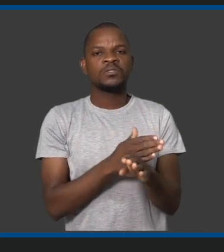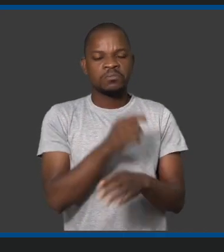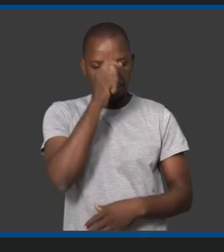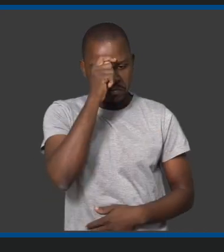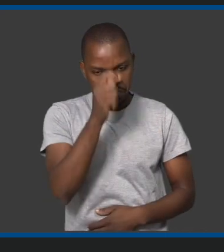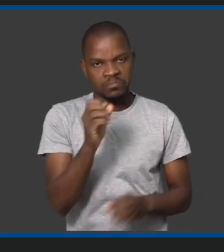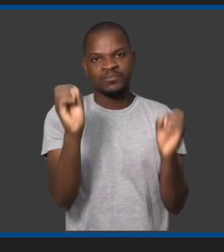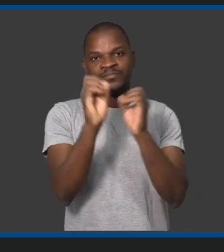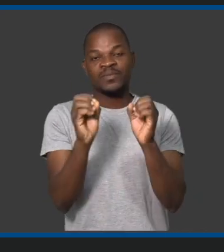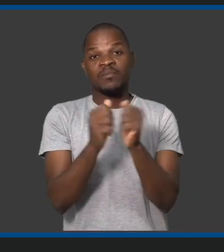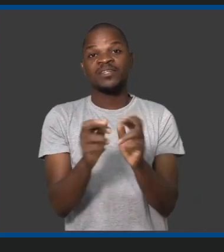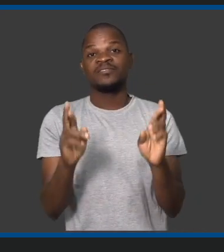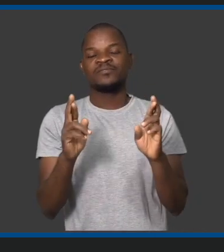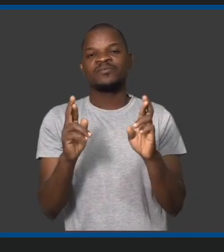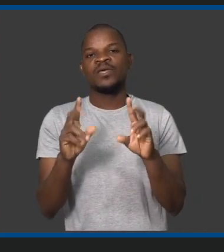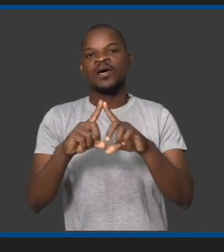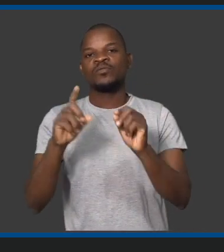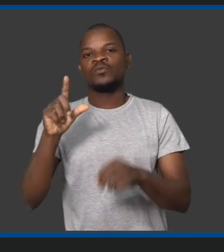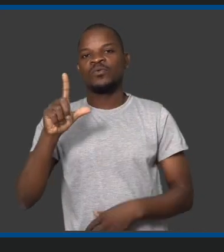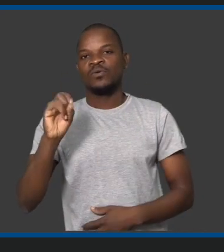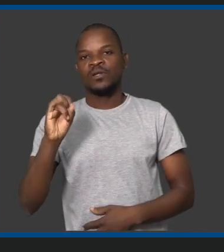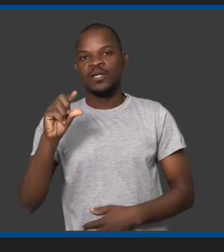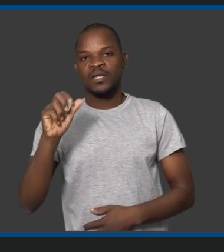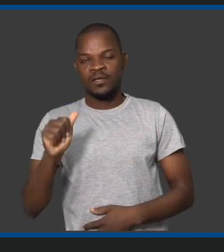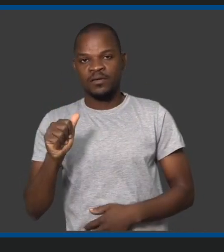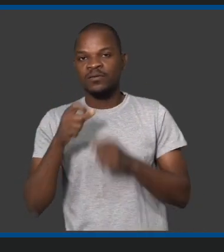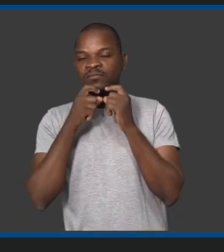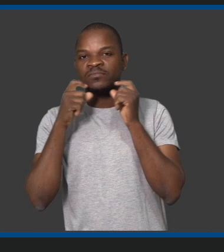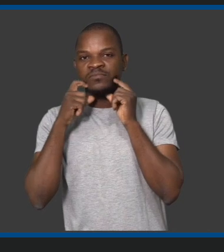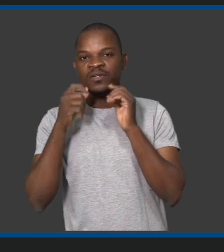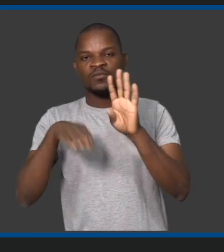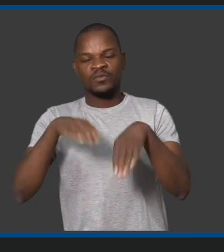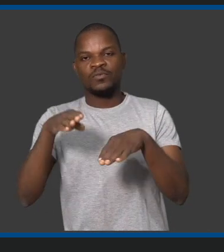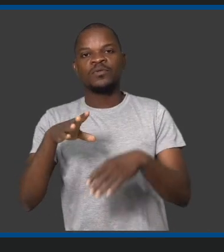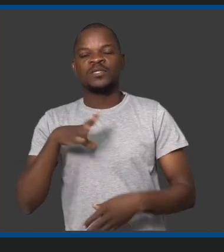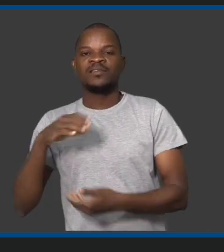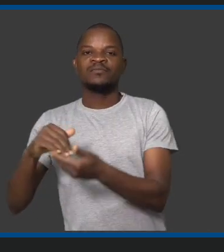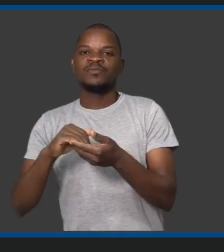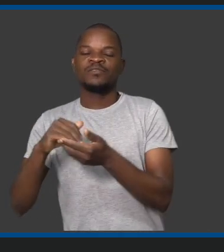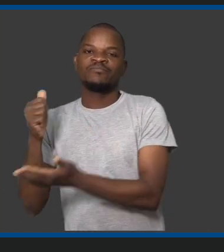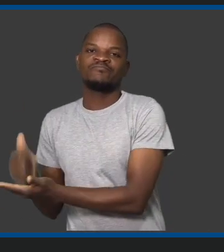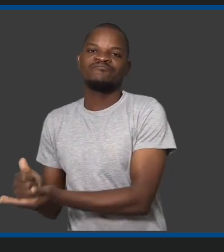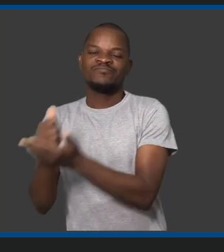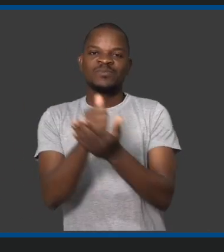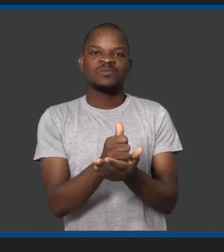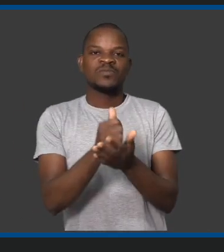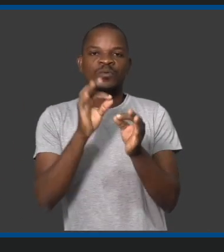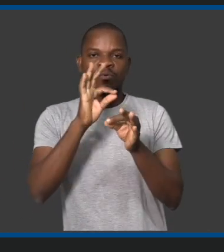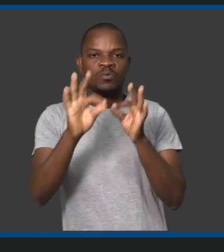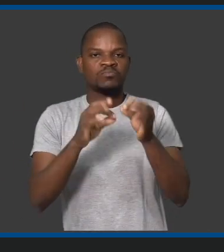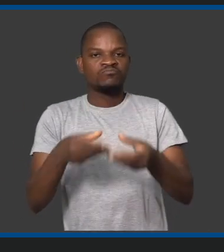em consideração. Ainda bem que a Liga Moçambola de Futebol conseguiu um parceiro que vai premiar jornalista o melhor trabalho